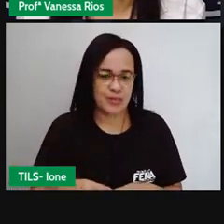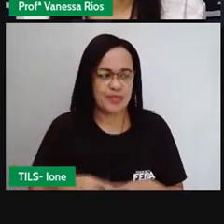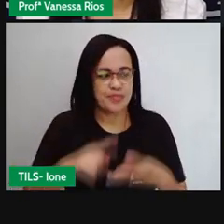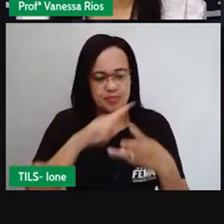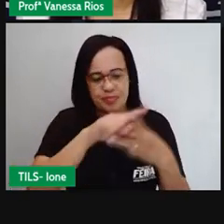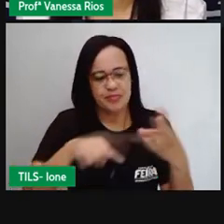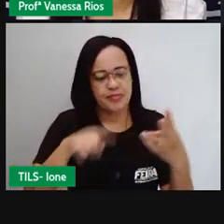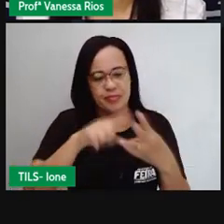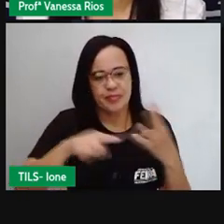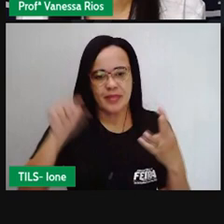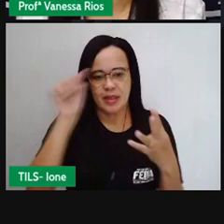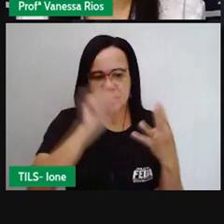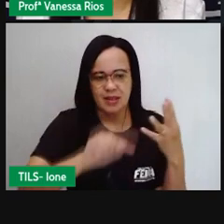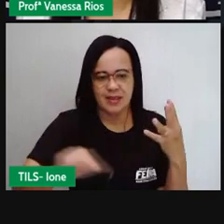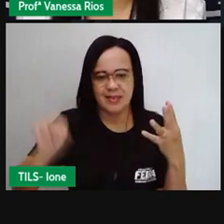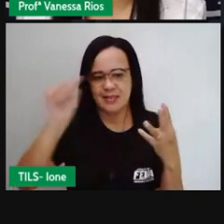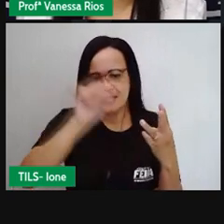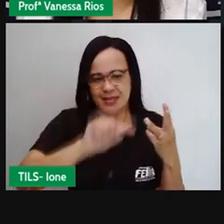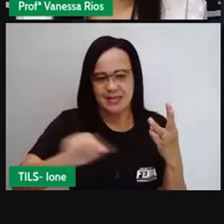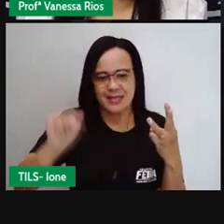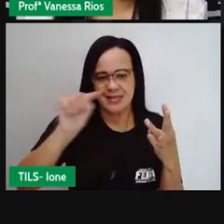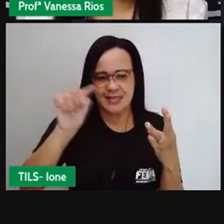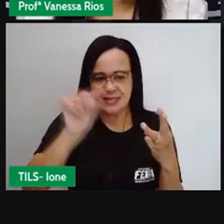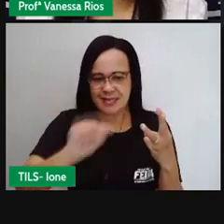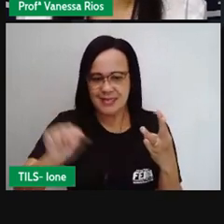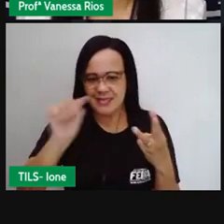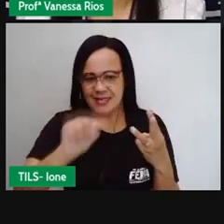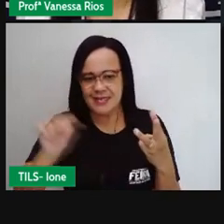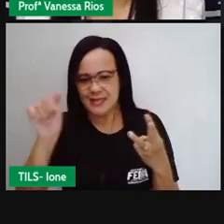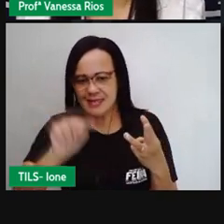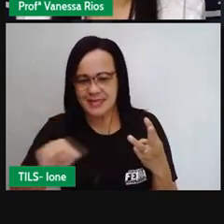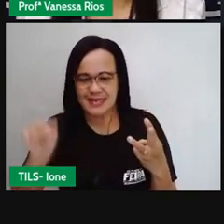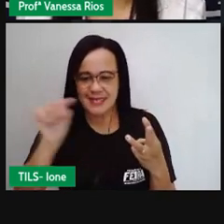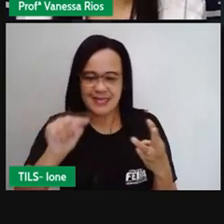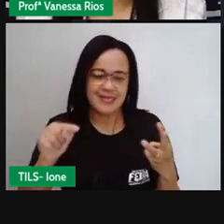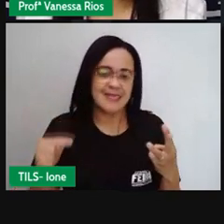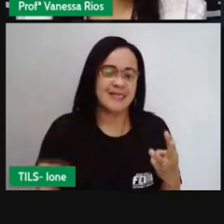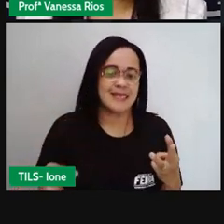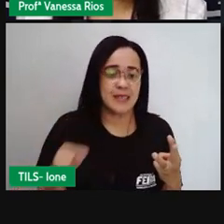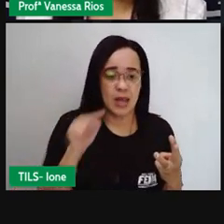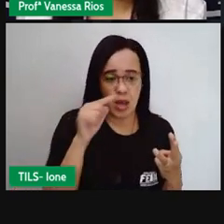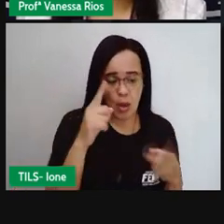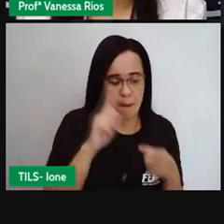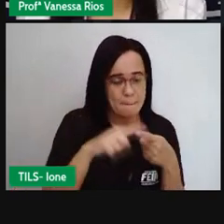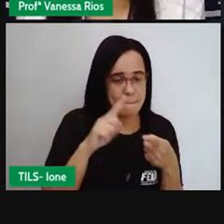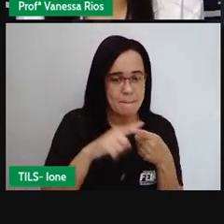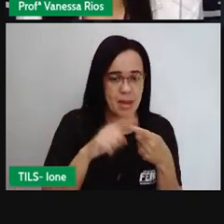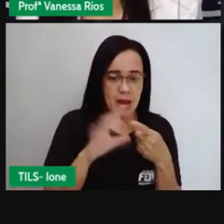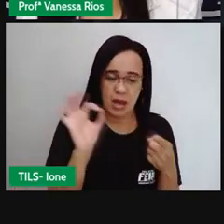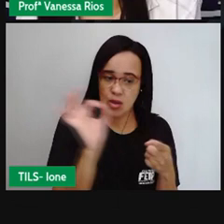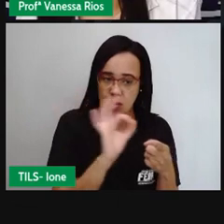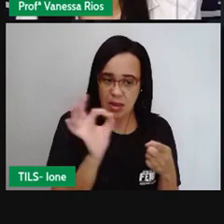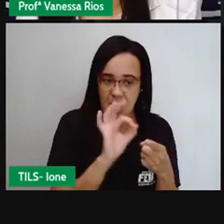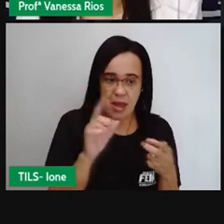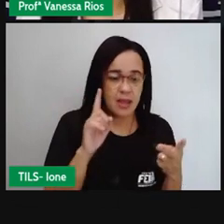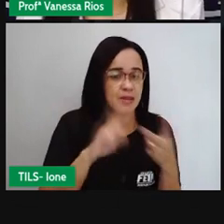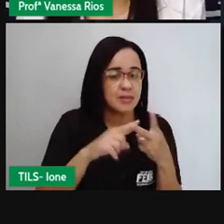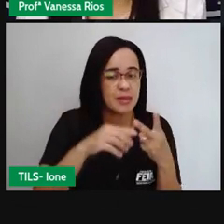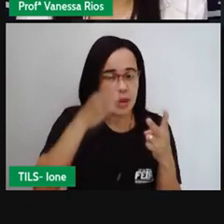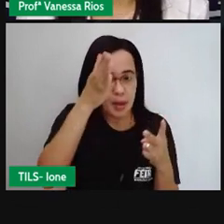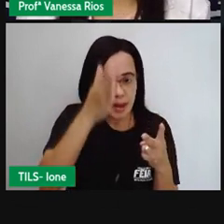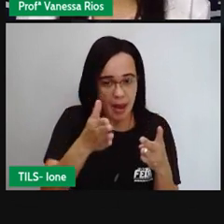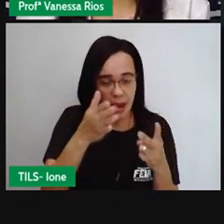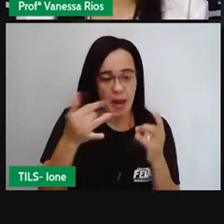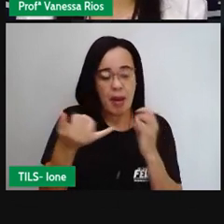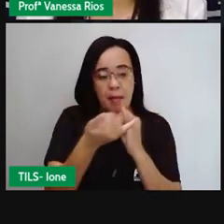tá vendo? Um círculo está aí sem divisão nenhuma, um está dividido pela metade e o outro dividido aí em